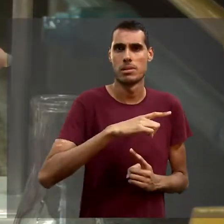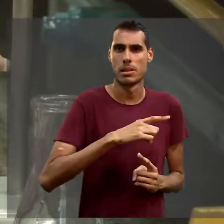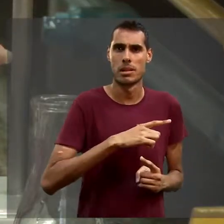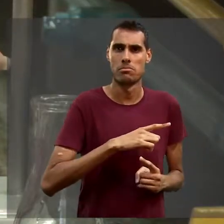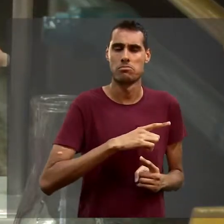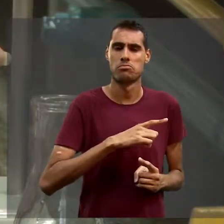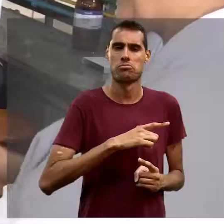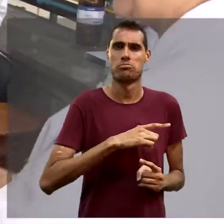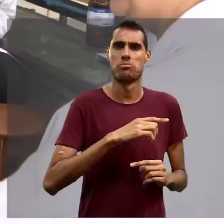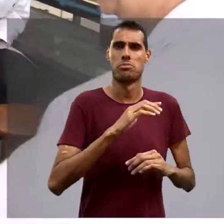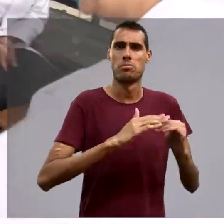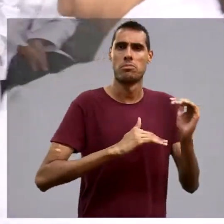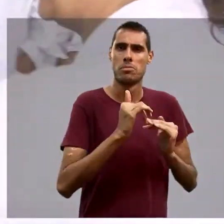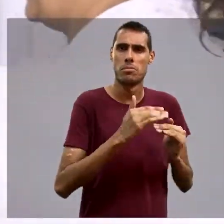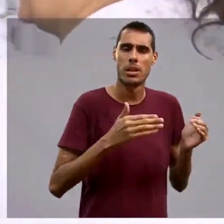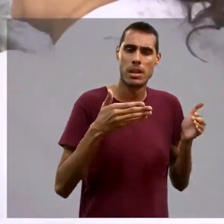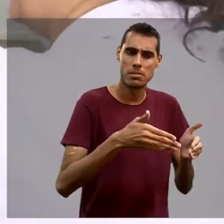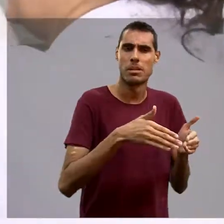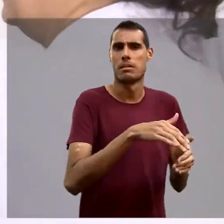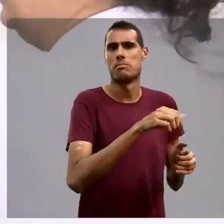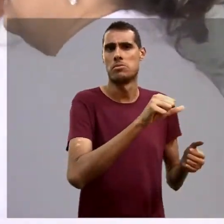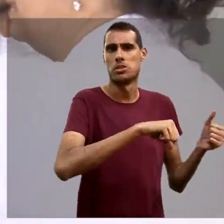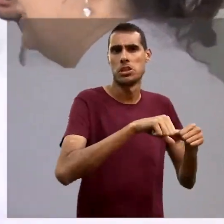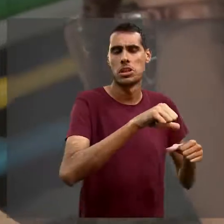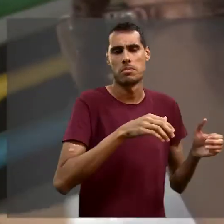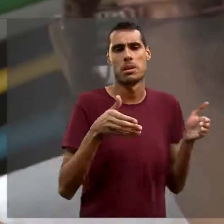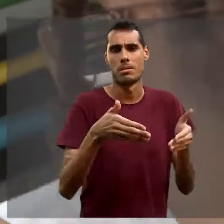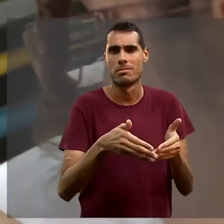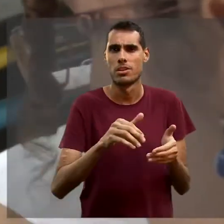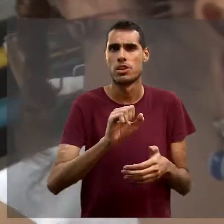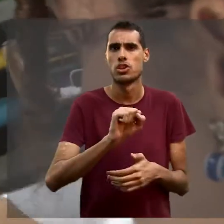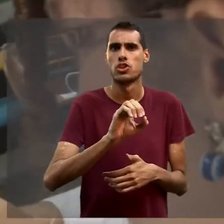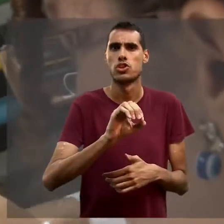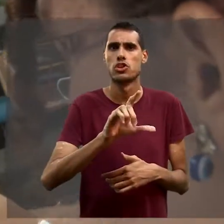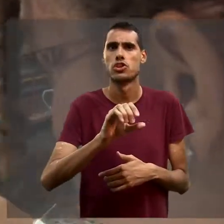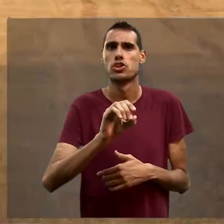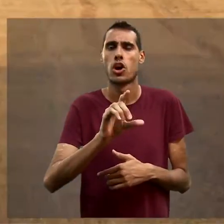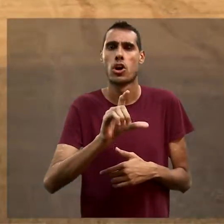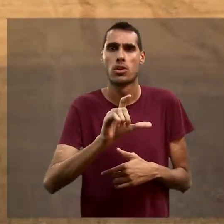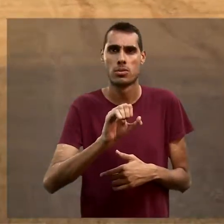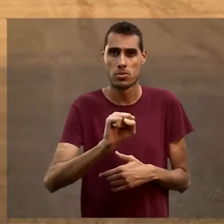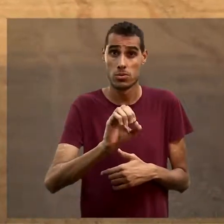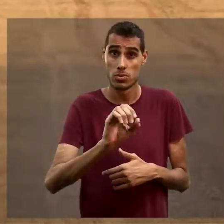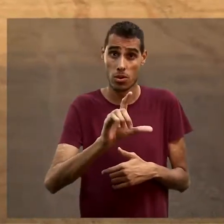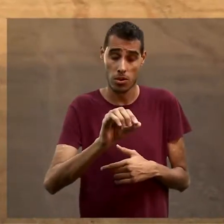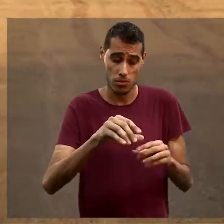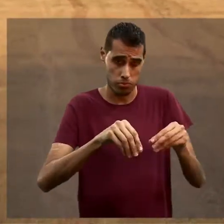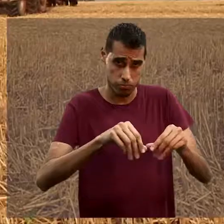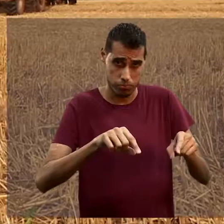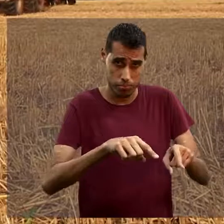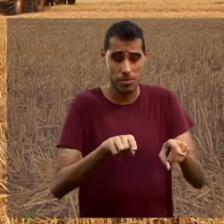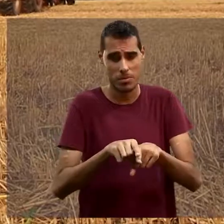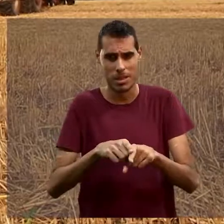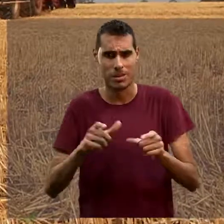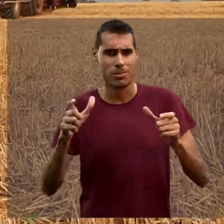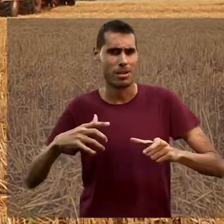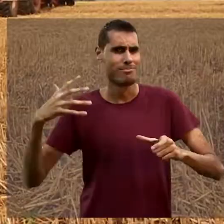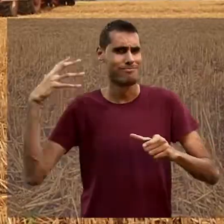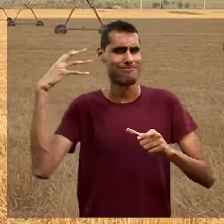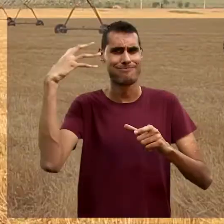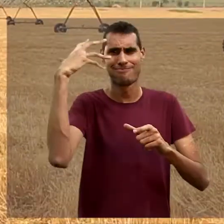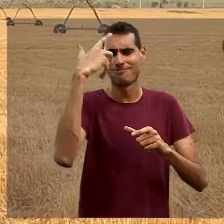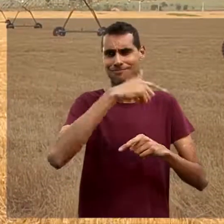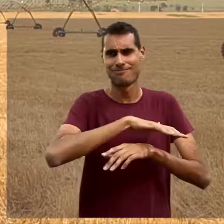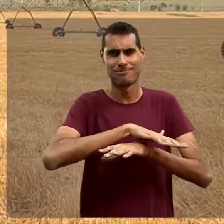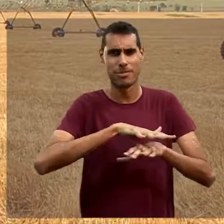como por exemplo, para a área de química, para a área de solos, além de uma belíssima região em que ele pode atuar. O